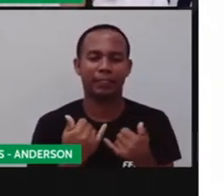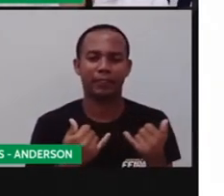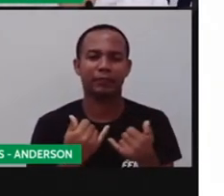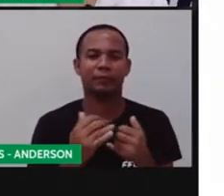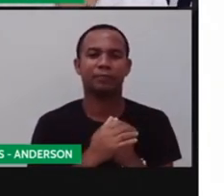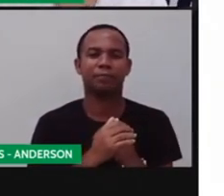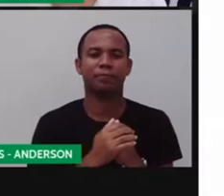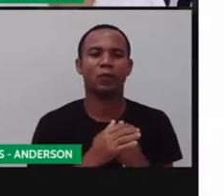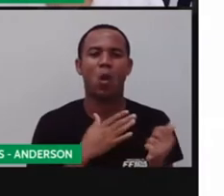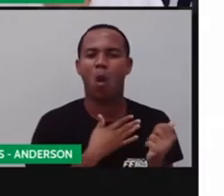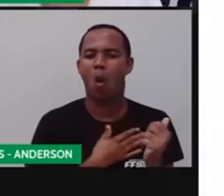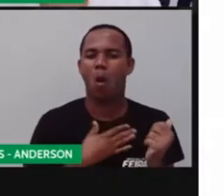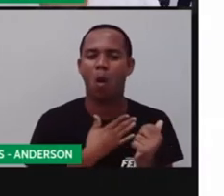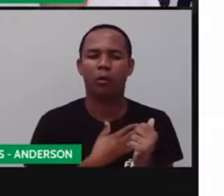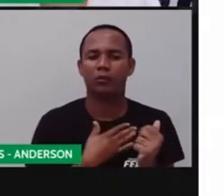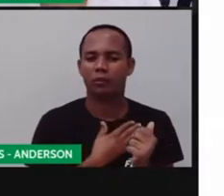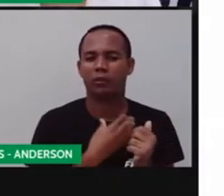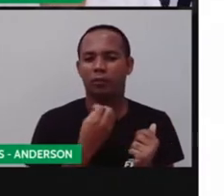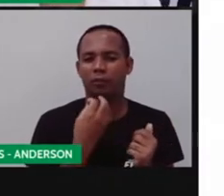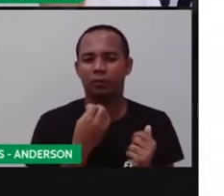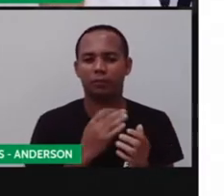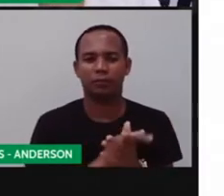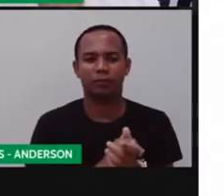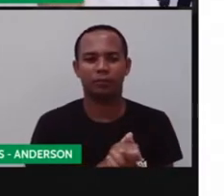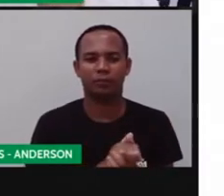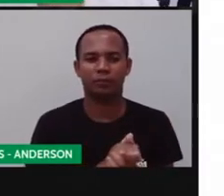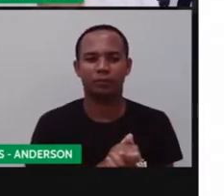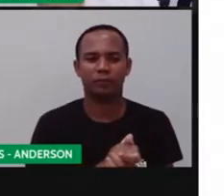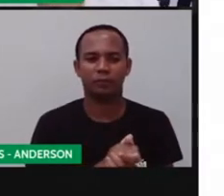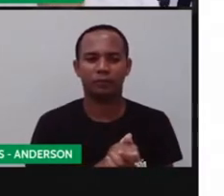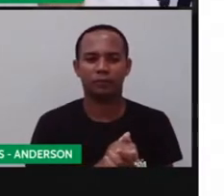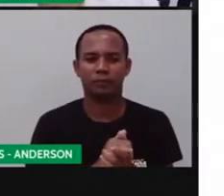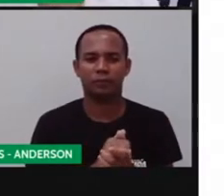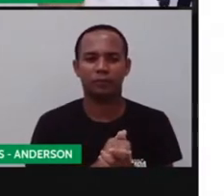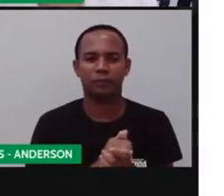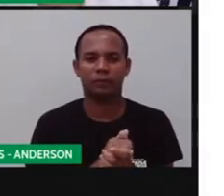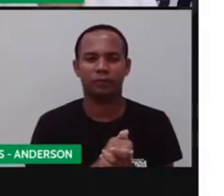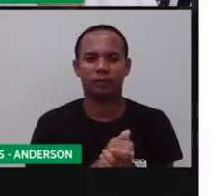Lego. Né? O bonequinho do Lego aí. Quase Minecraft.